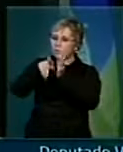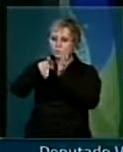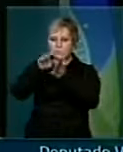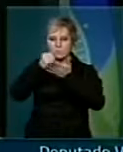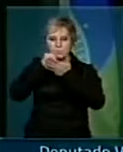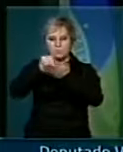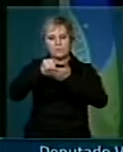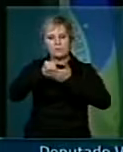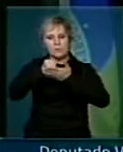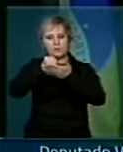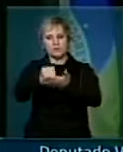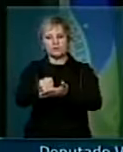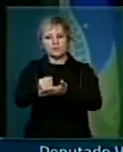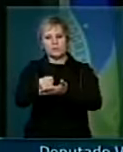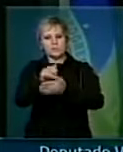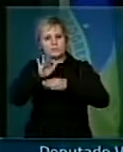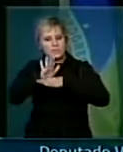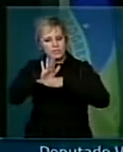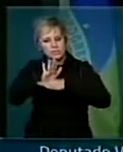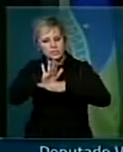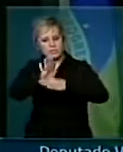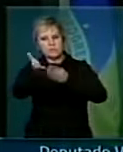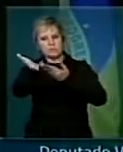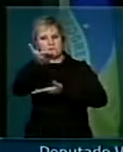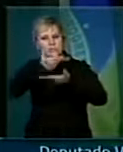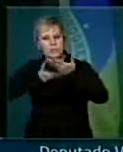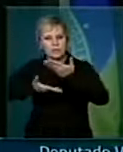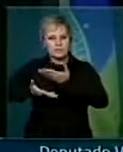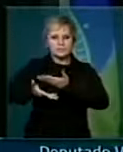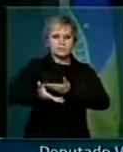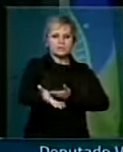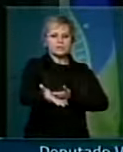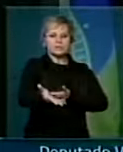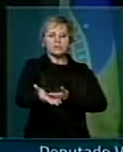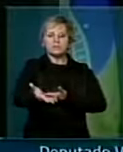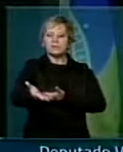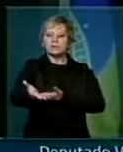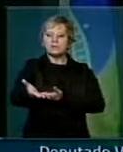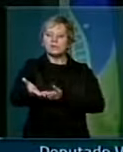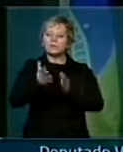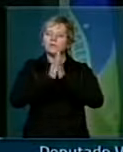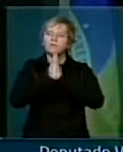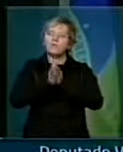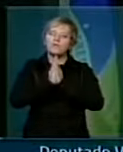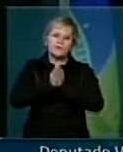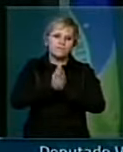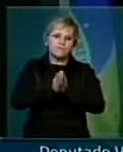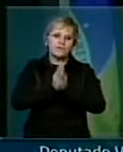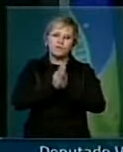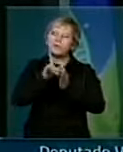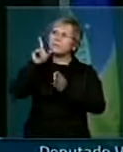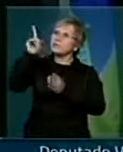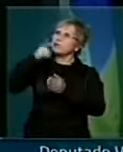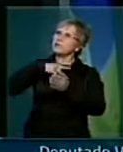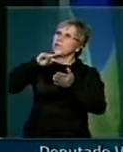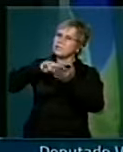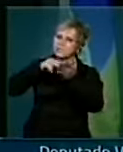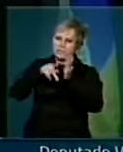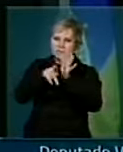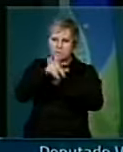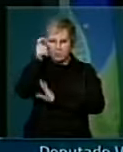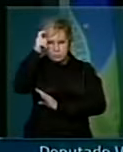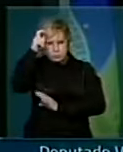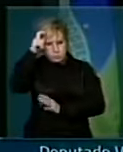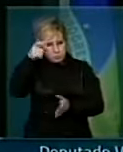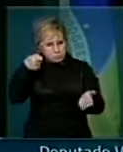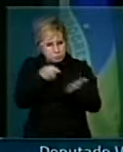À luz da generosidade. Meu Deus, interpretação satânica é esta, então?